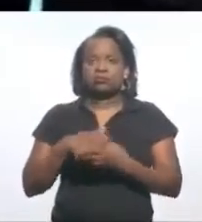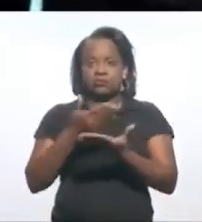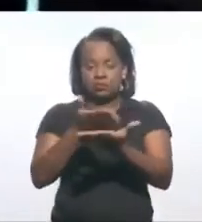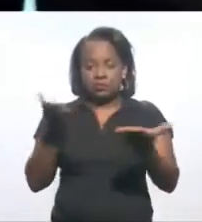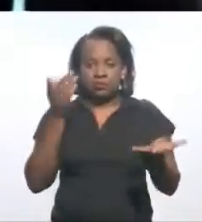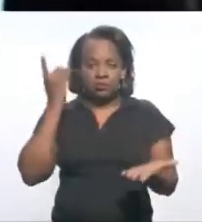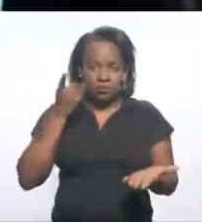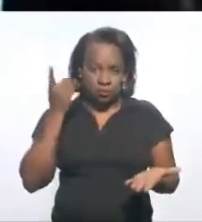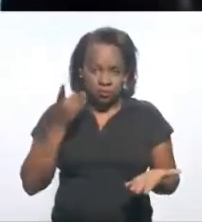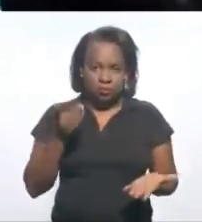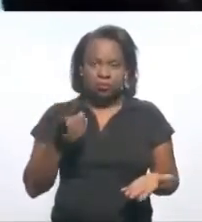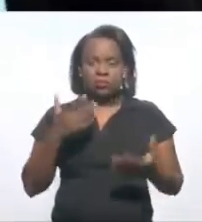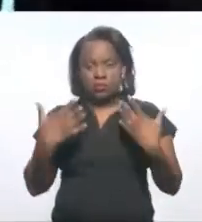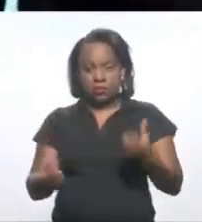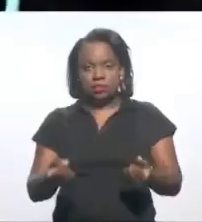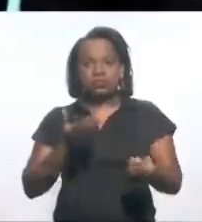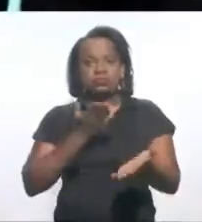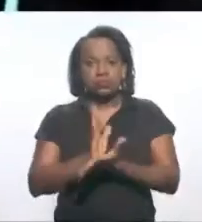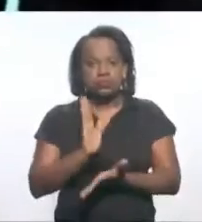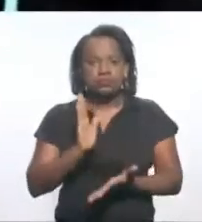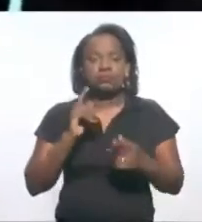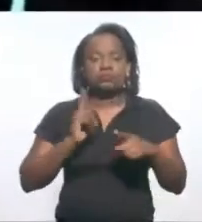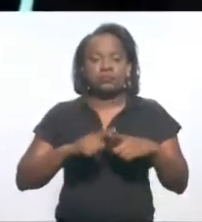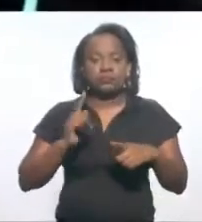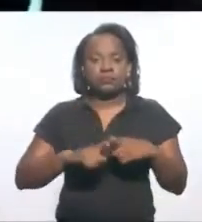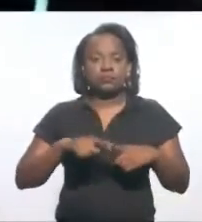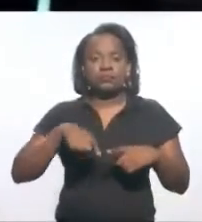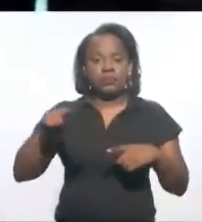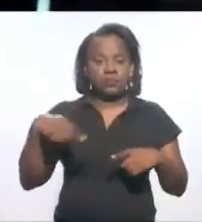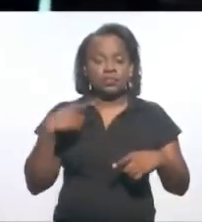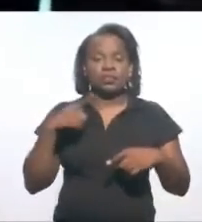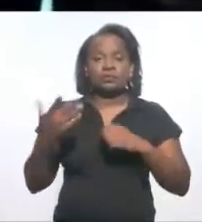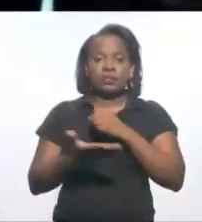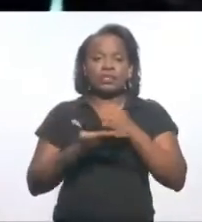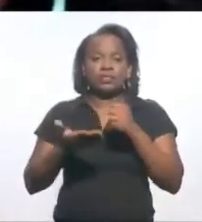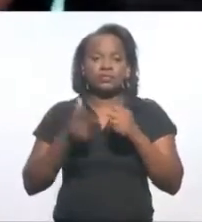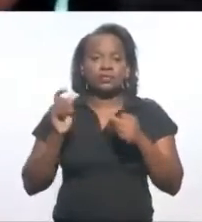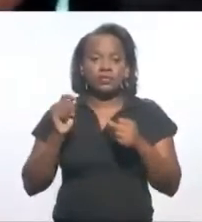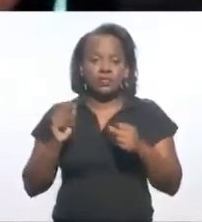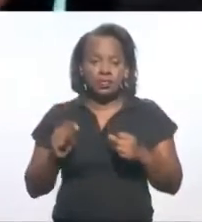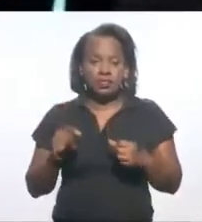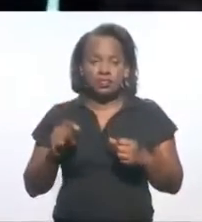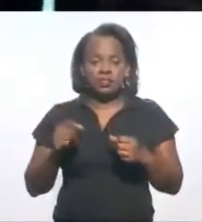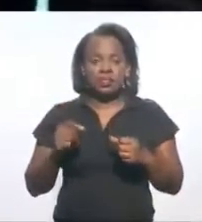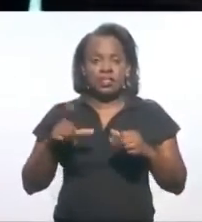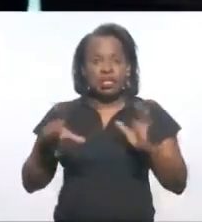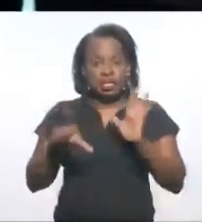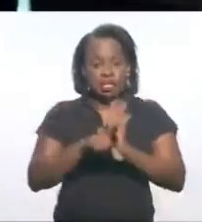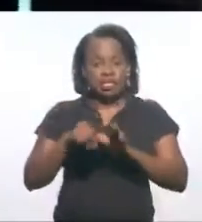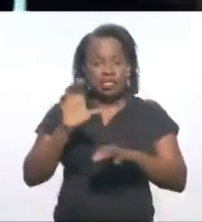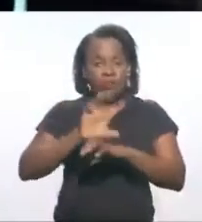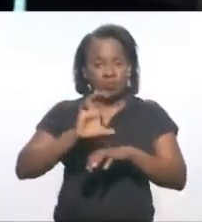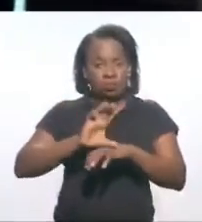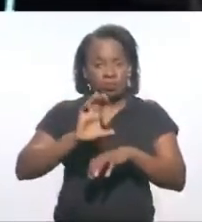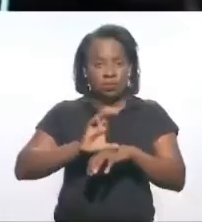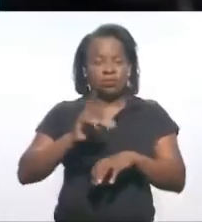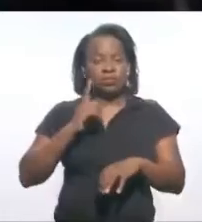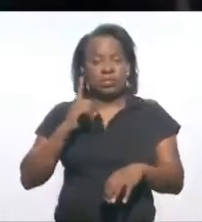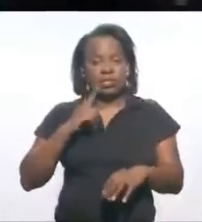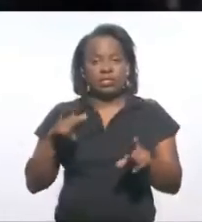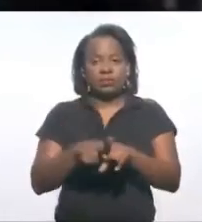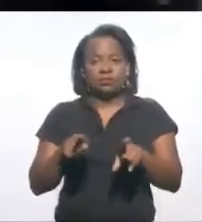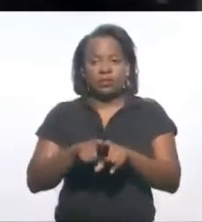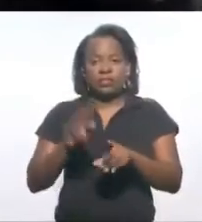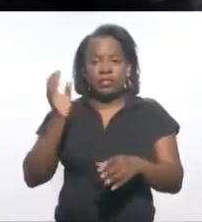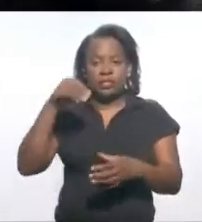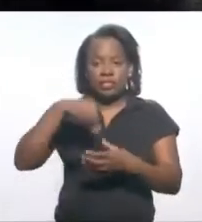deputados, o voto a favor, porque a gente está baseado no que reza a Constituição, e dentro